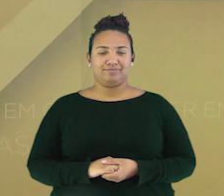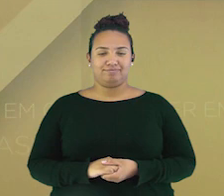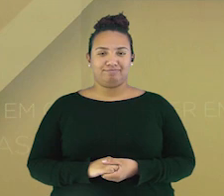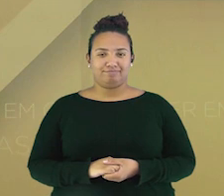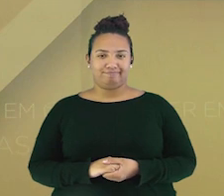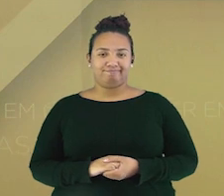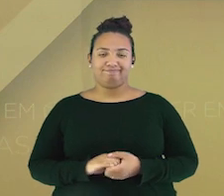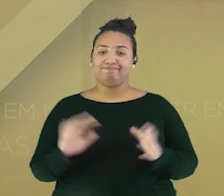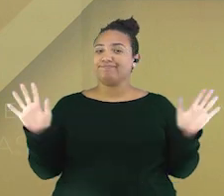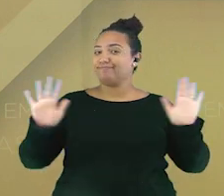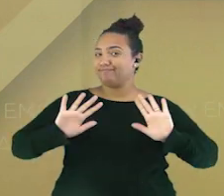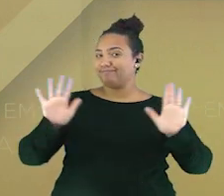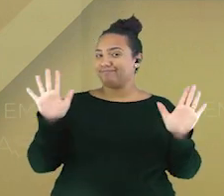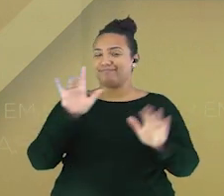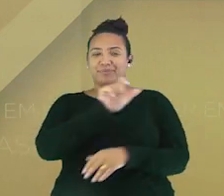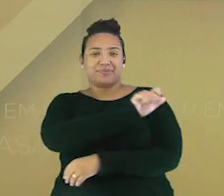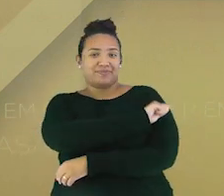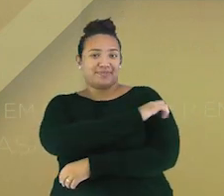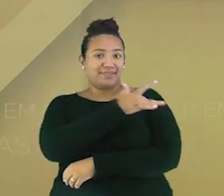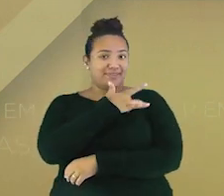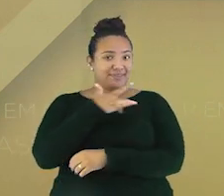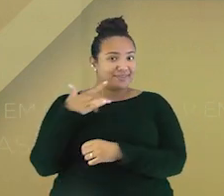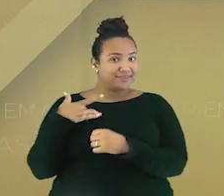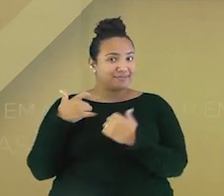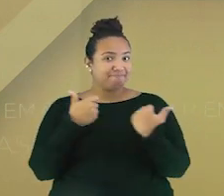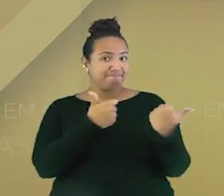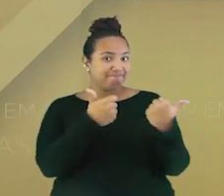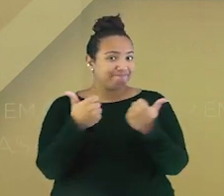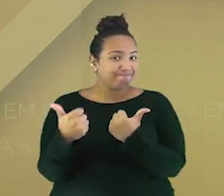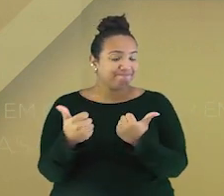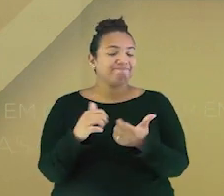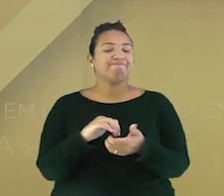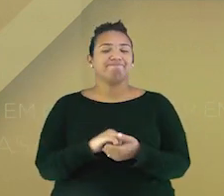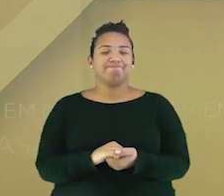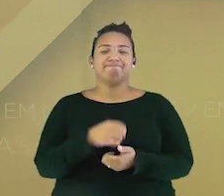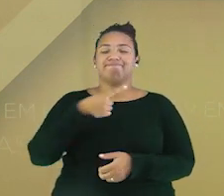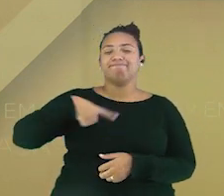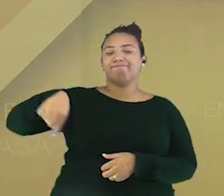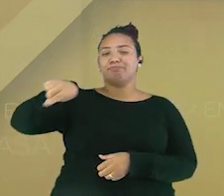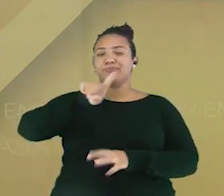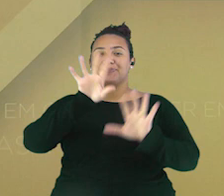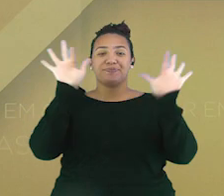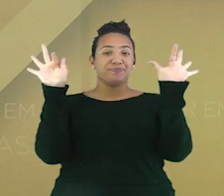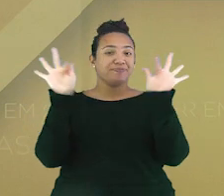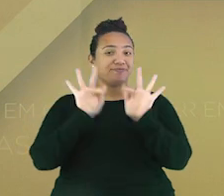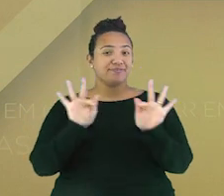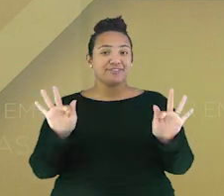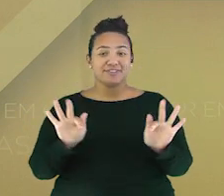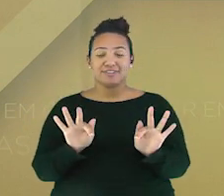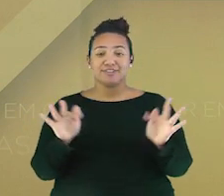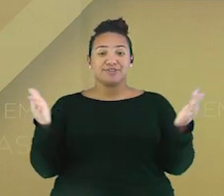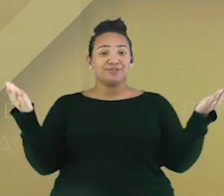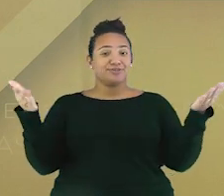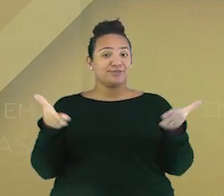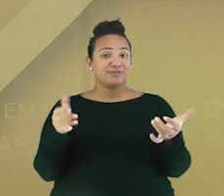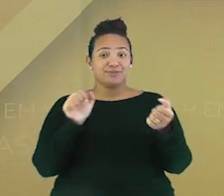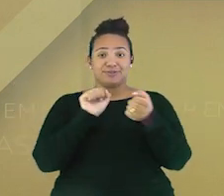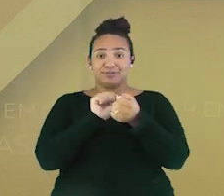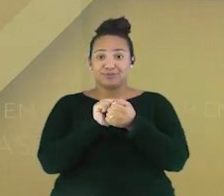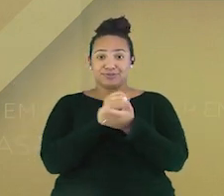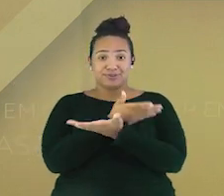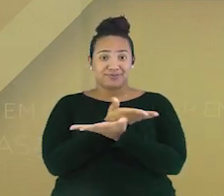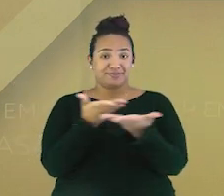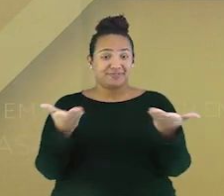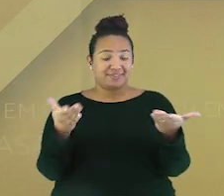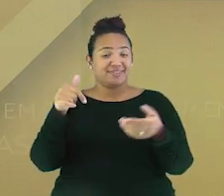Olá, crianças! Tudo bem por aí do outro lado da telinha? Estamos muito felizes em estarmos juntos com vocês aqui no Dever em